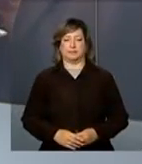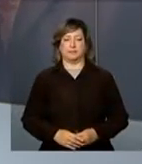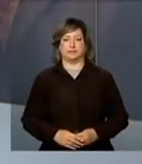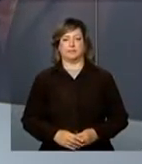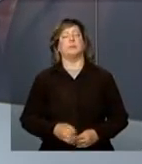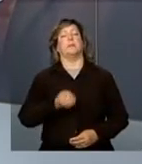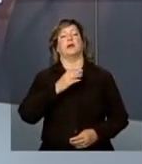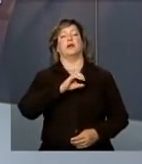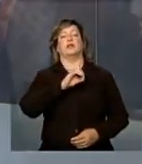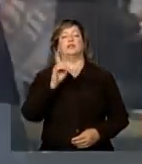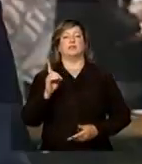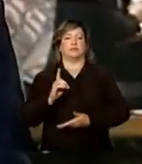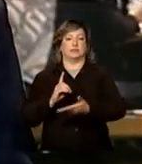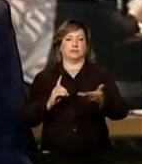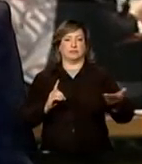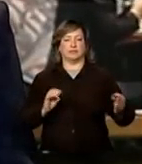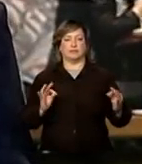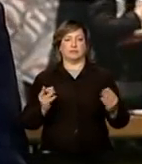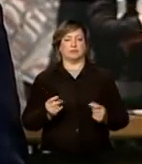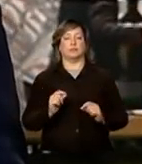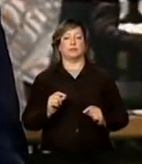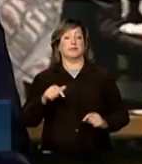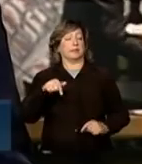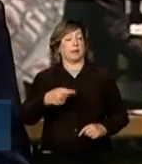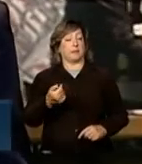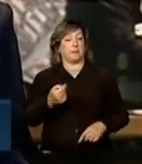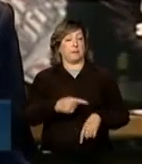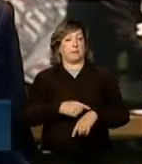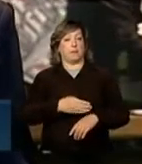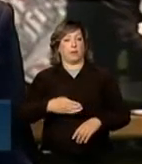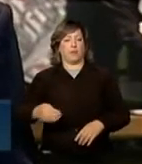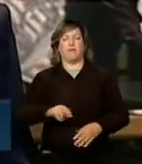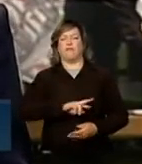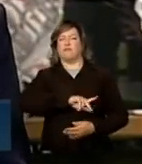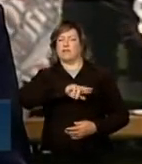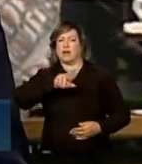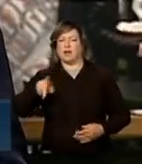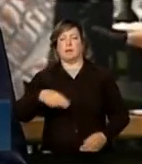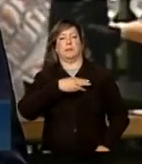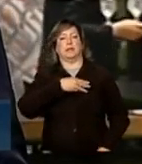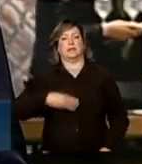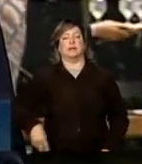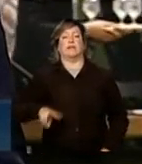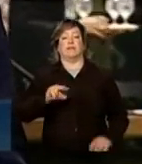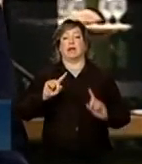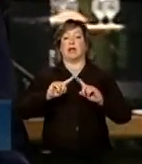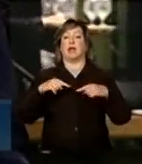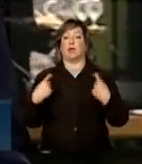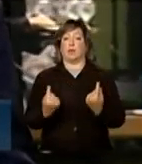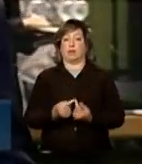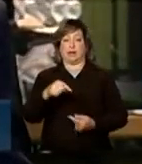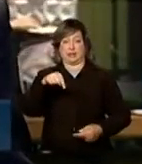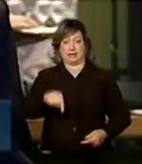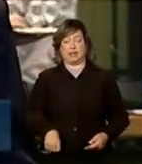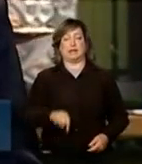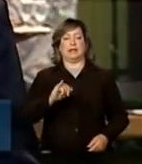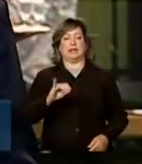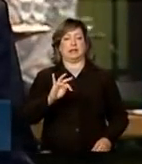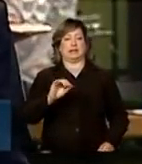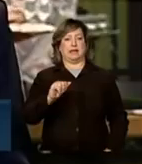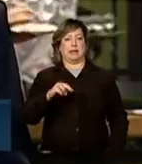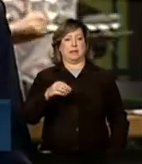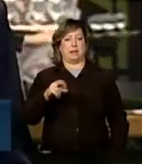Bom dia, Malu. Bom dia a todos. Malu, daqui a pouco vários ministros vão se reunir aqui no Itamaraty para divulgar